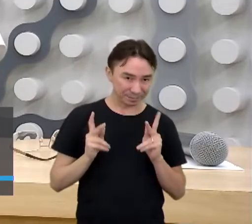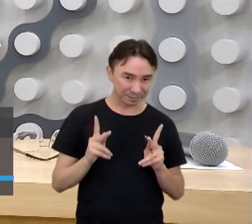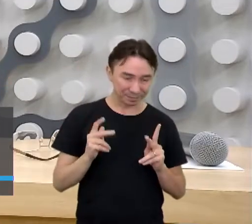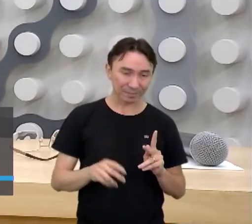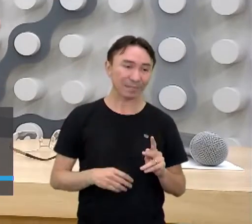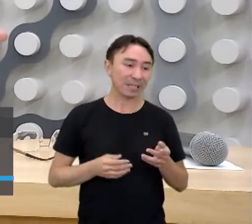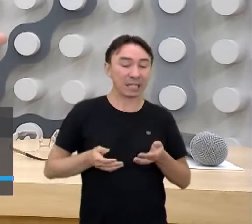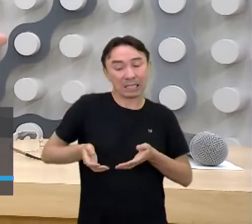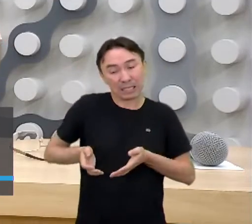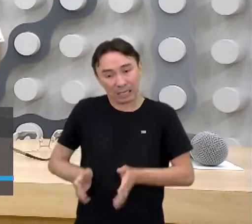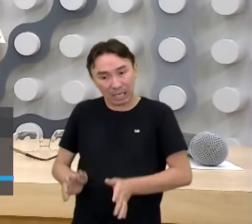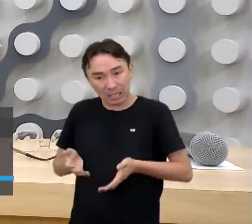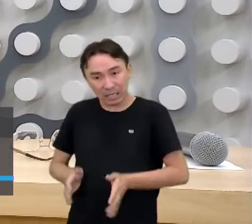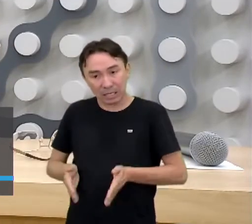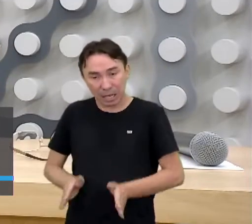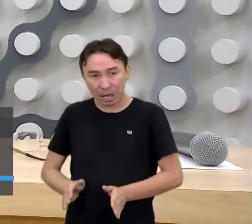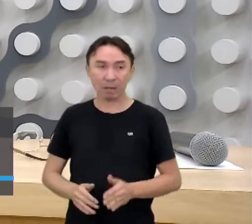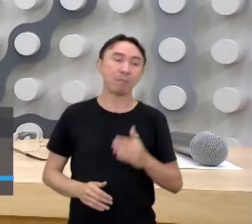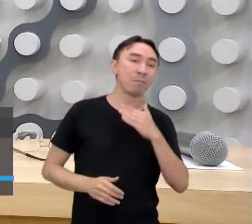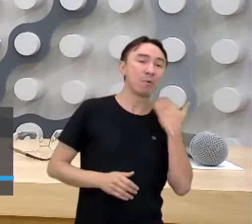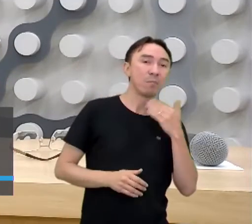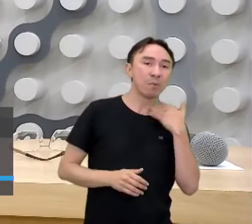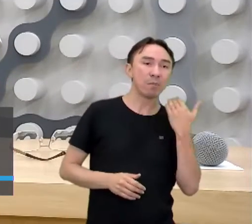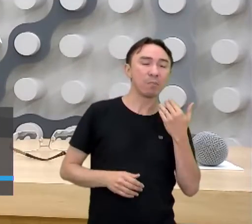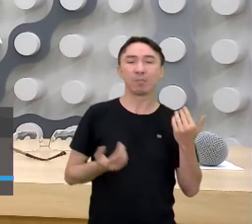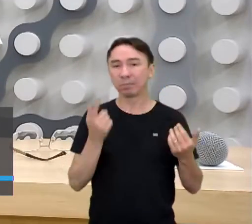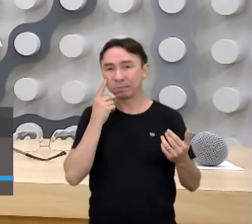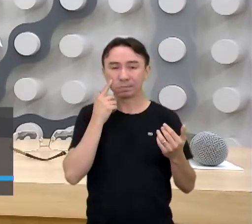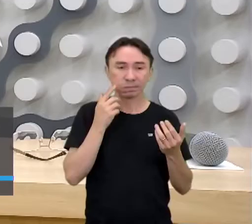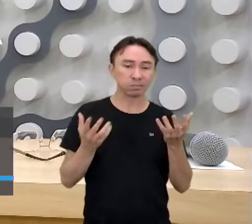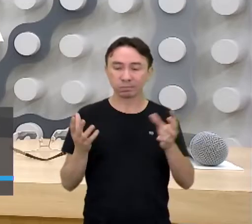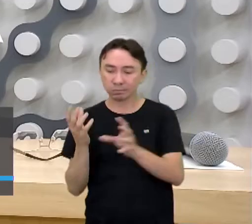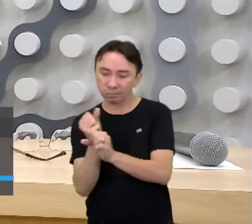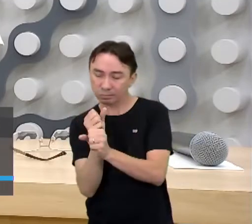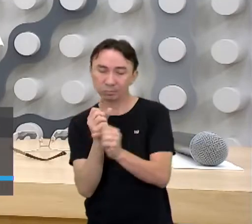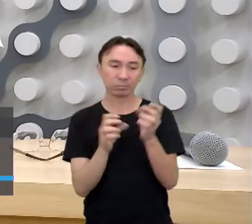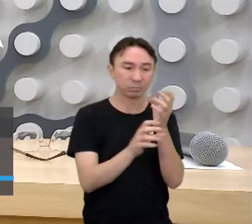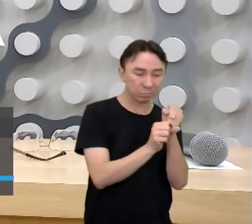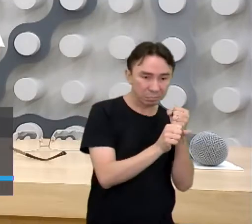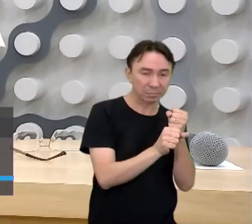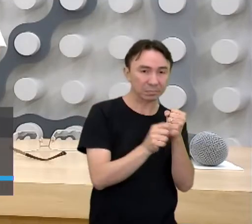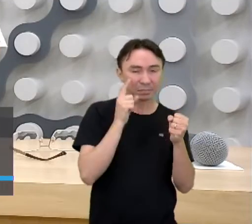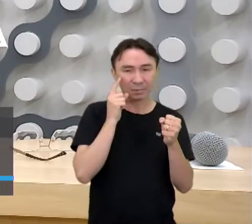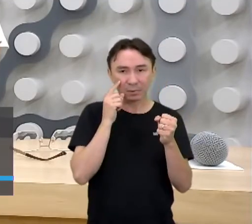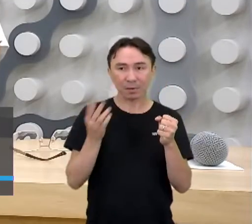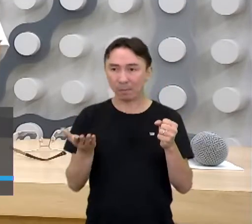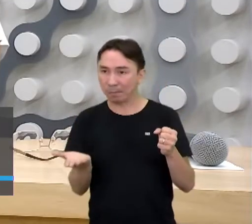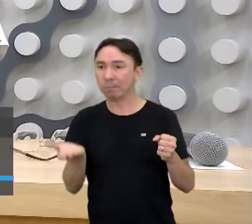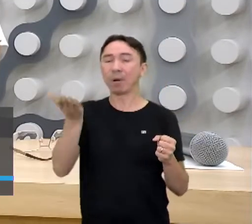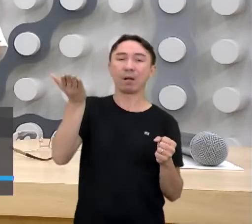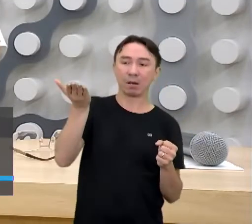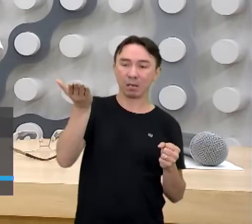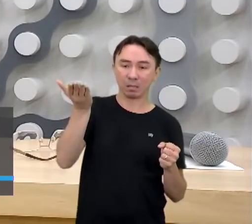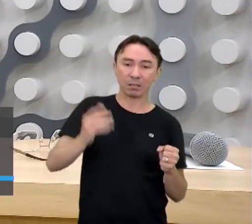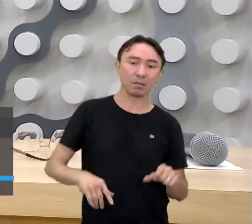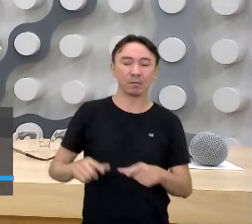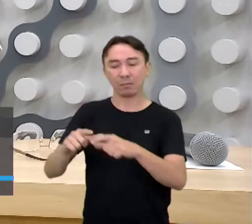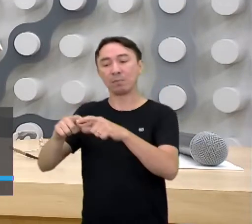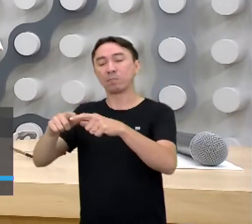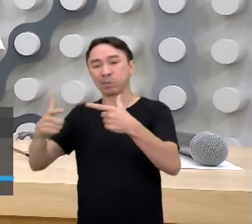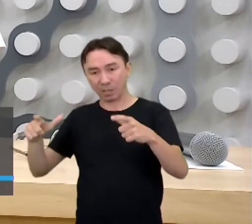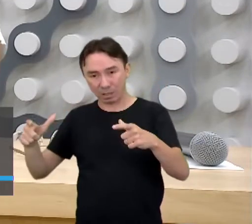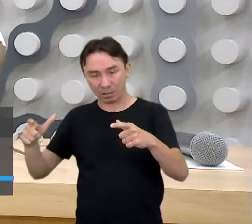entenderam aí? Então, é simples, né, se a taxa de natalidade for maior, vai crescer o número total de